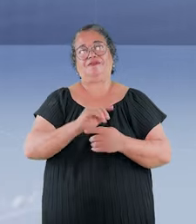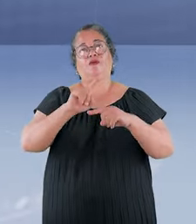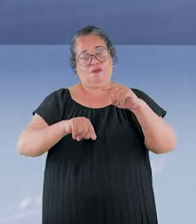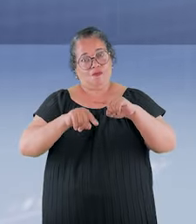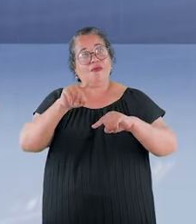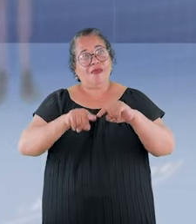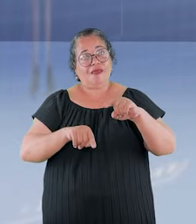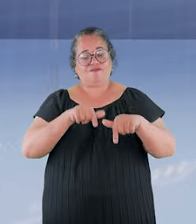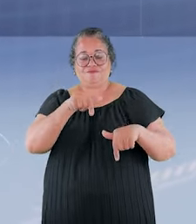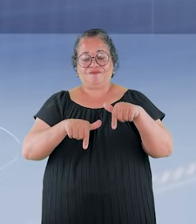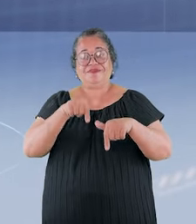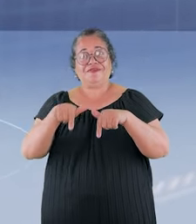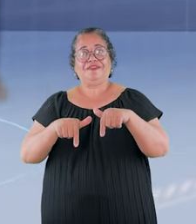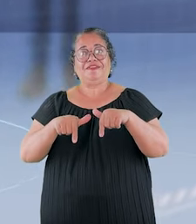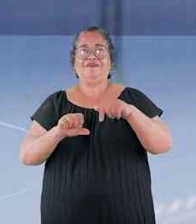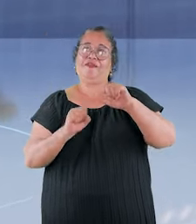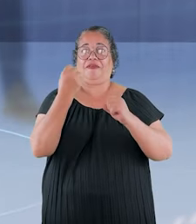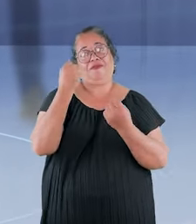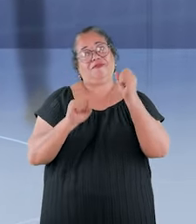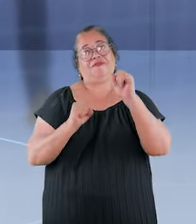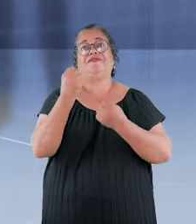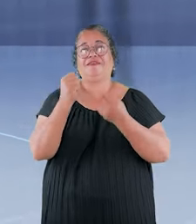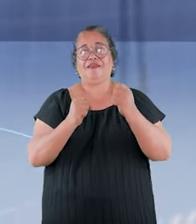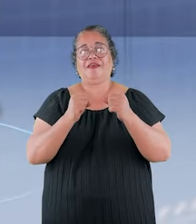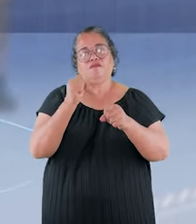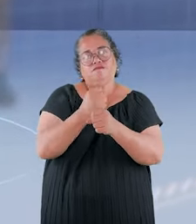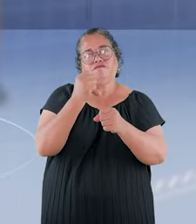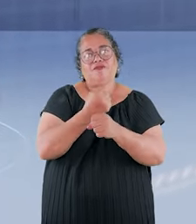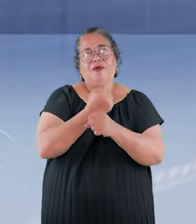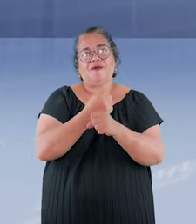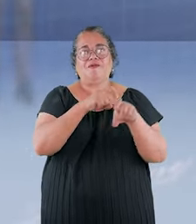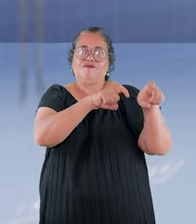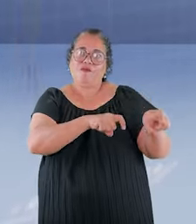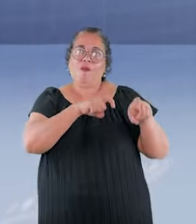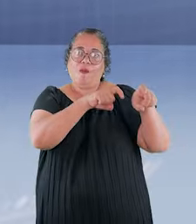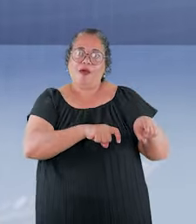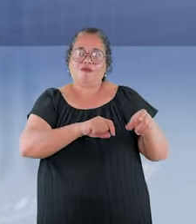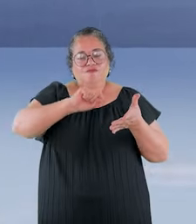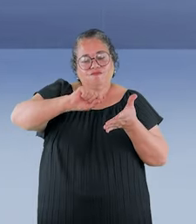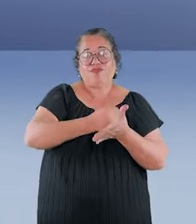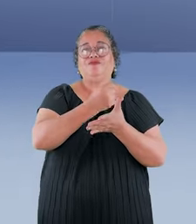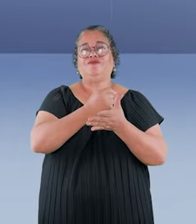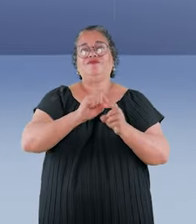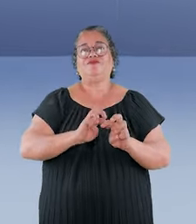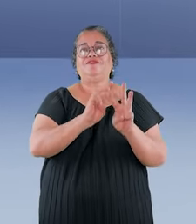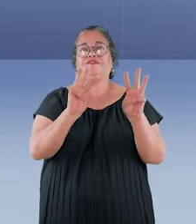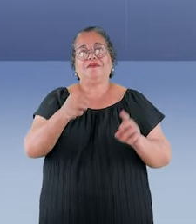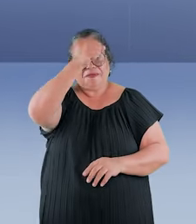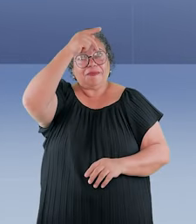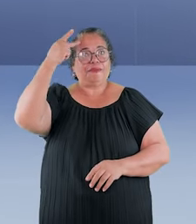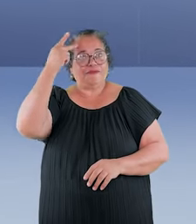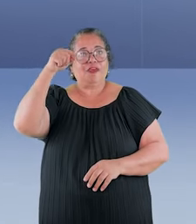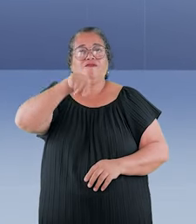No comércio, em serviços, na indústria, na construção, no agro. Faça o cadastro no site da